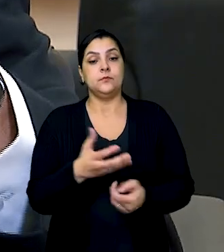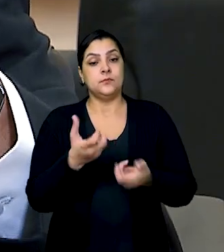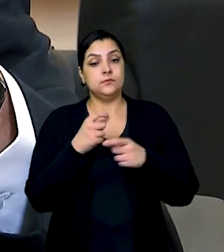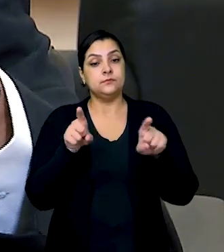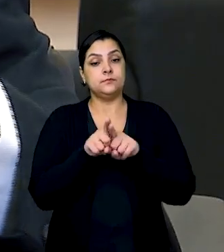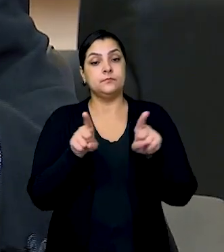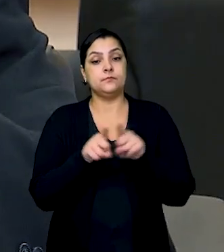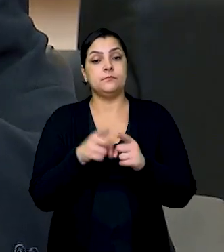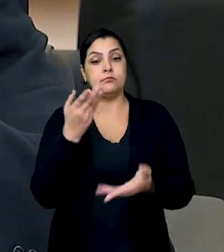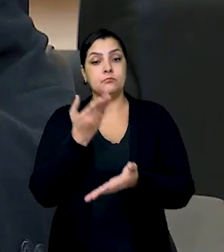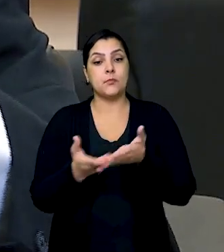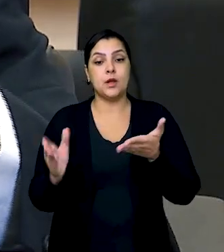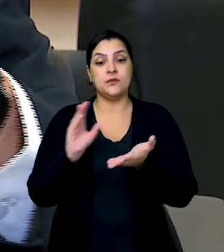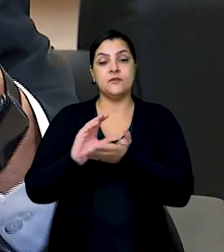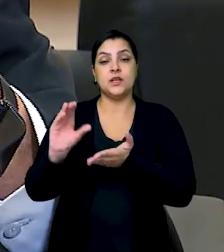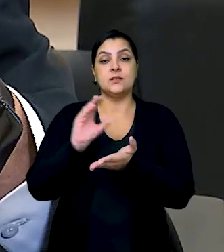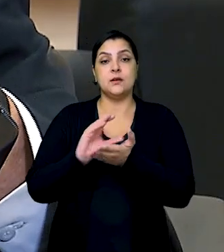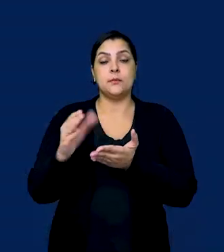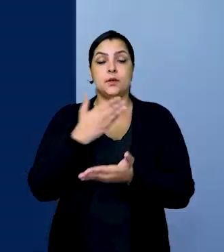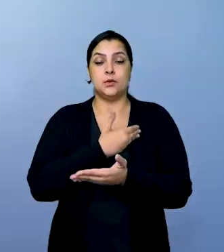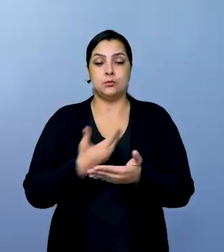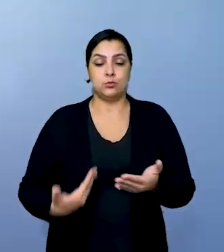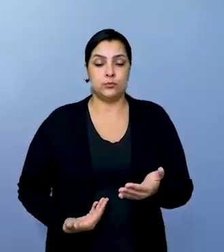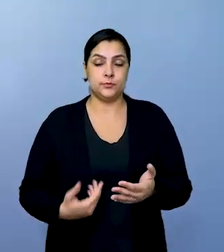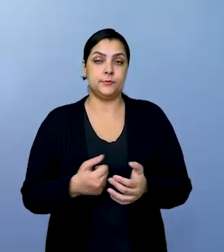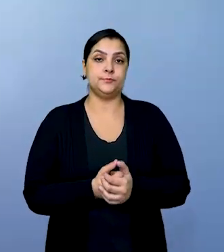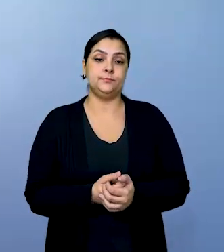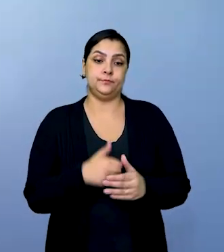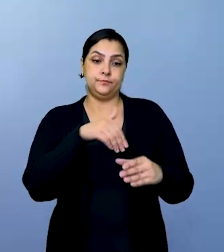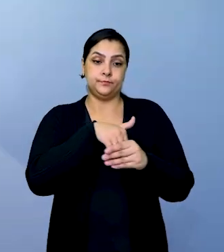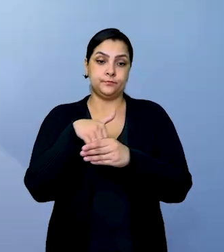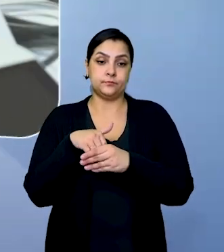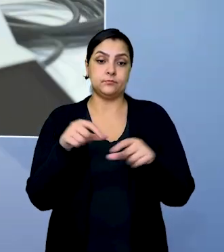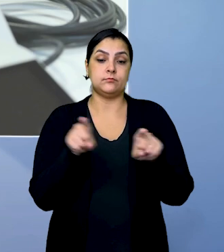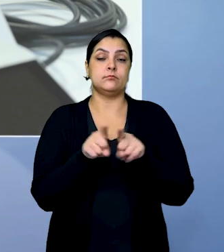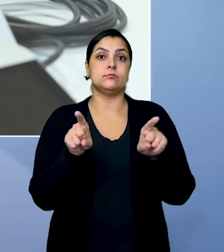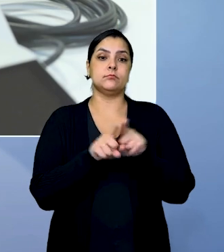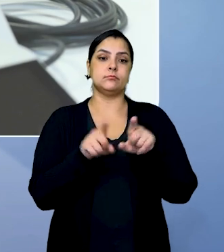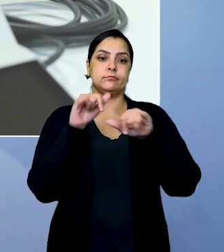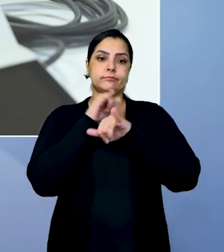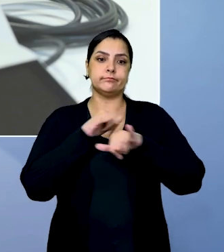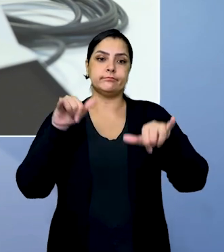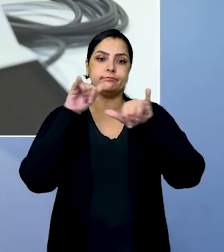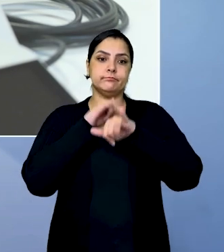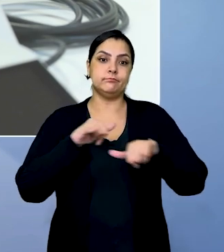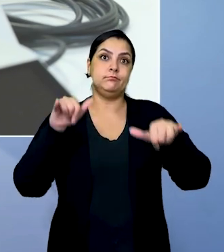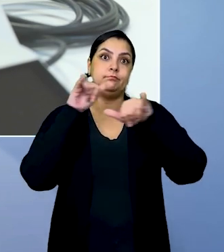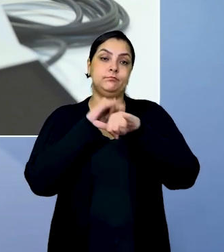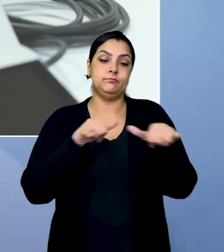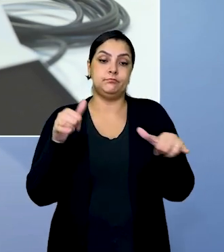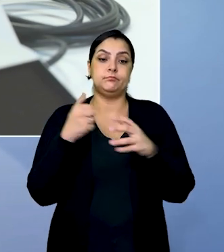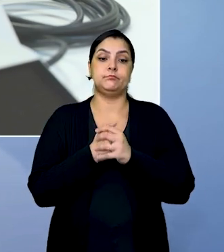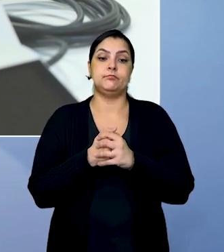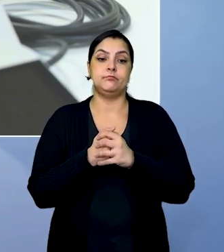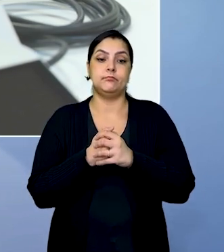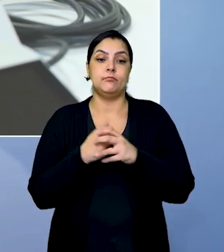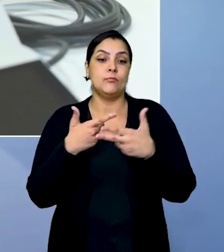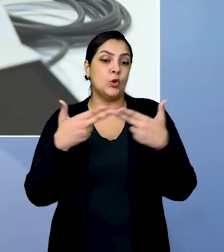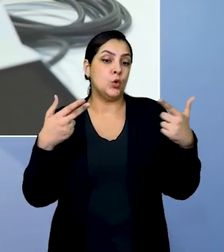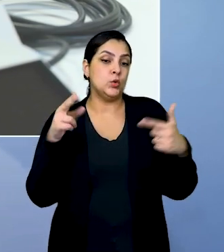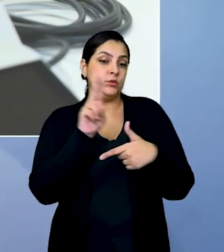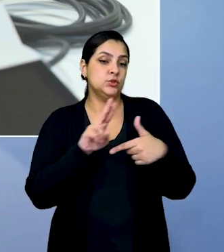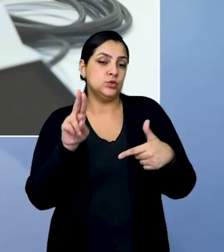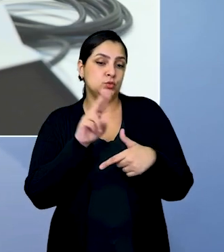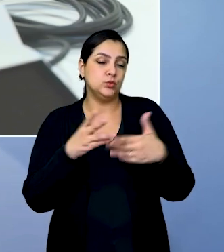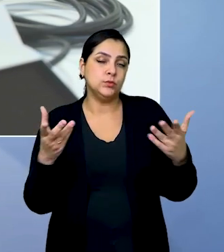e também a perda de financiamento público. A lei das eleições proíbe a veiculação de propaganda política em bens de uso